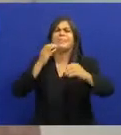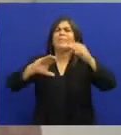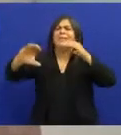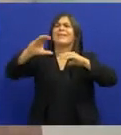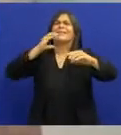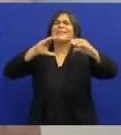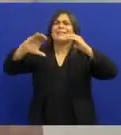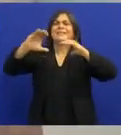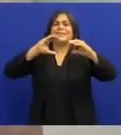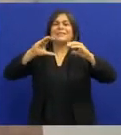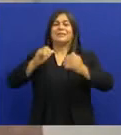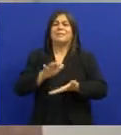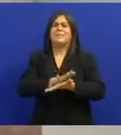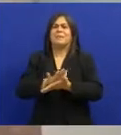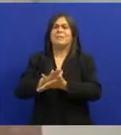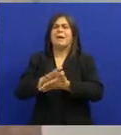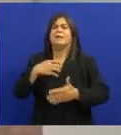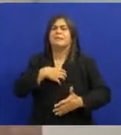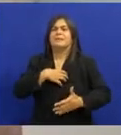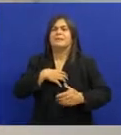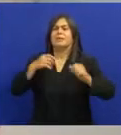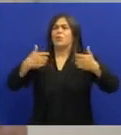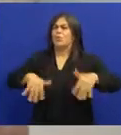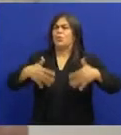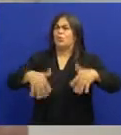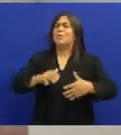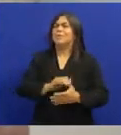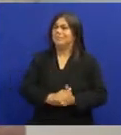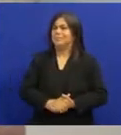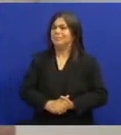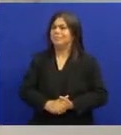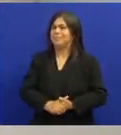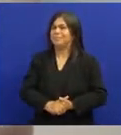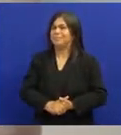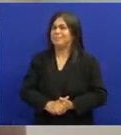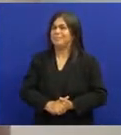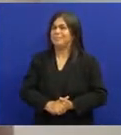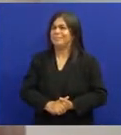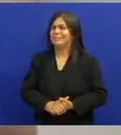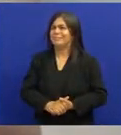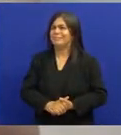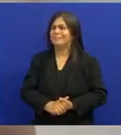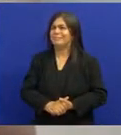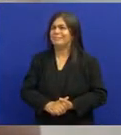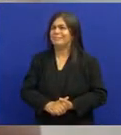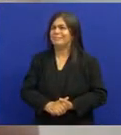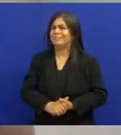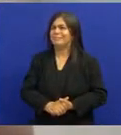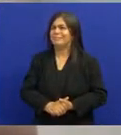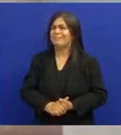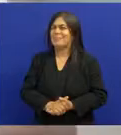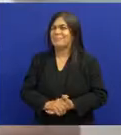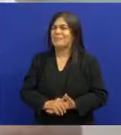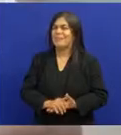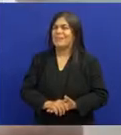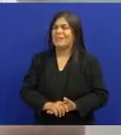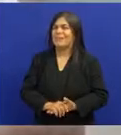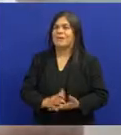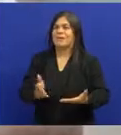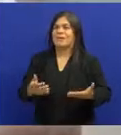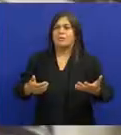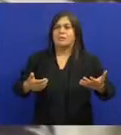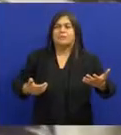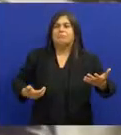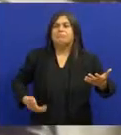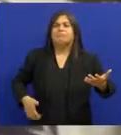da Canção E Jackson previu que a gente ia se lascar Por quê? Porque a gente não tinha nenhum